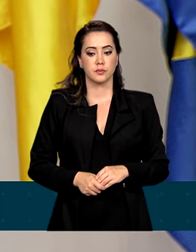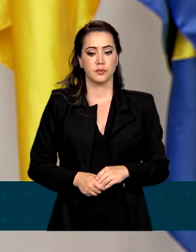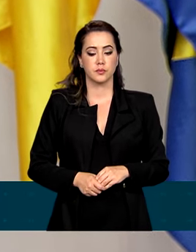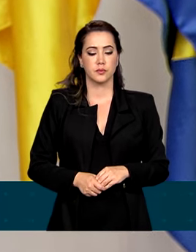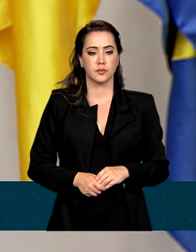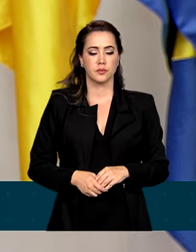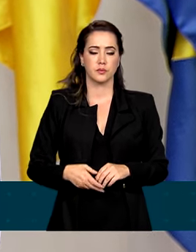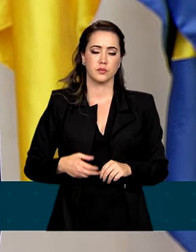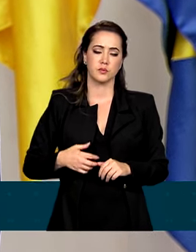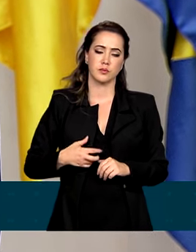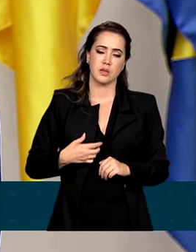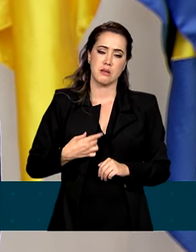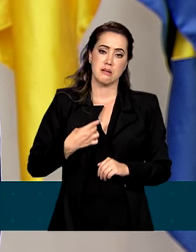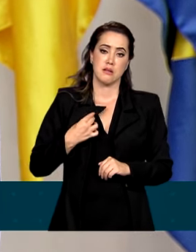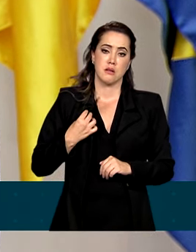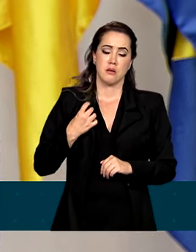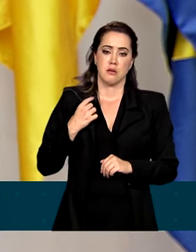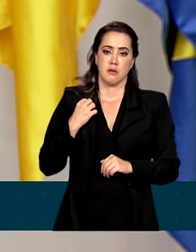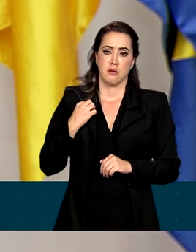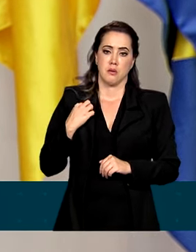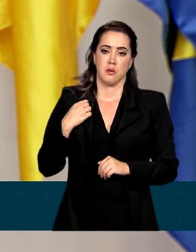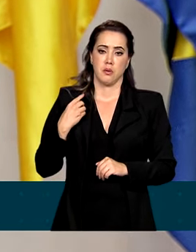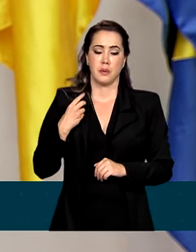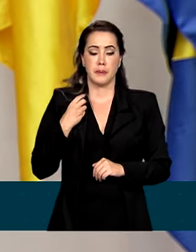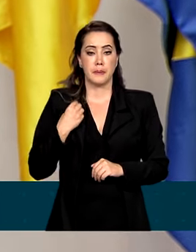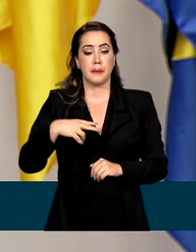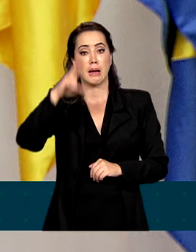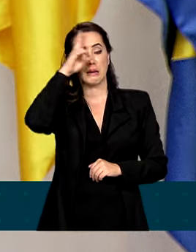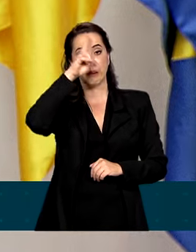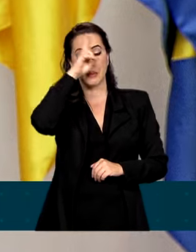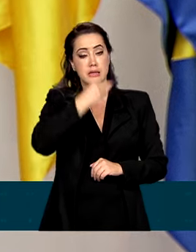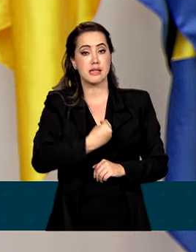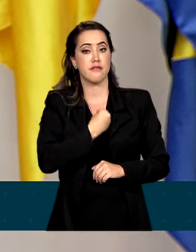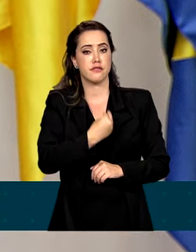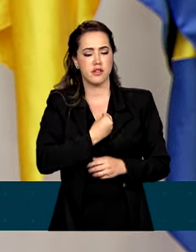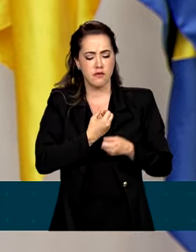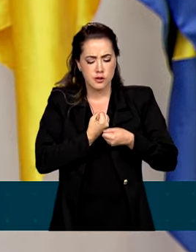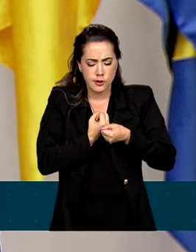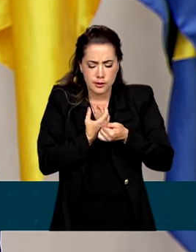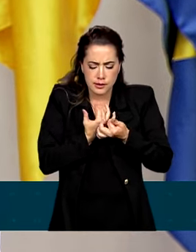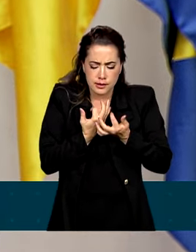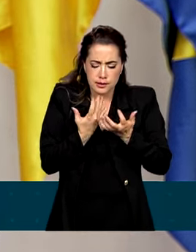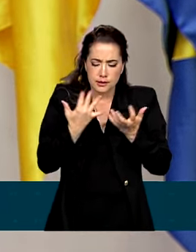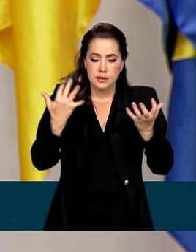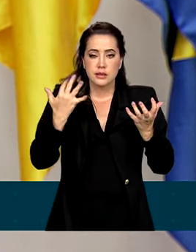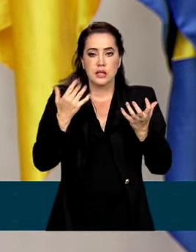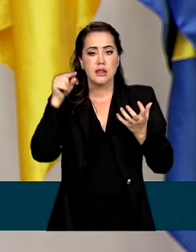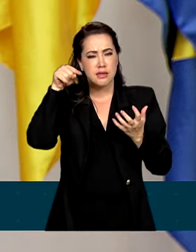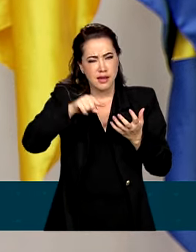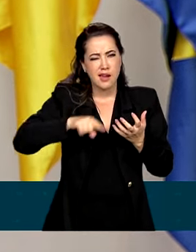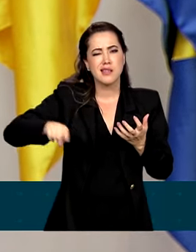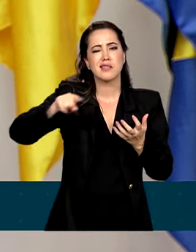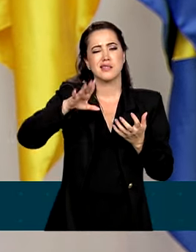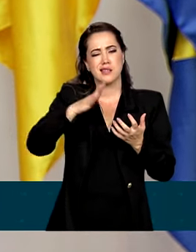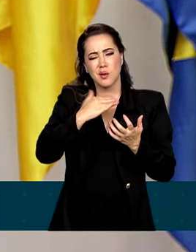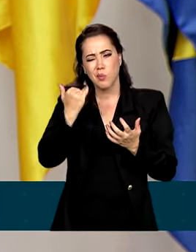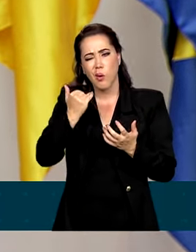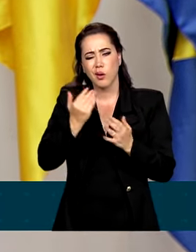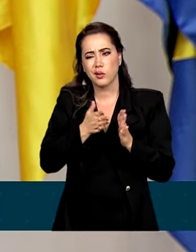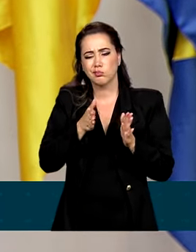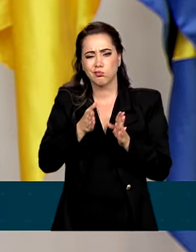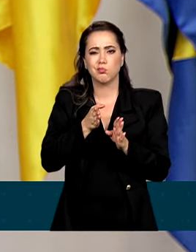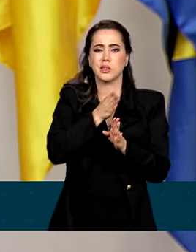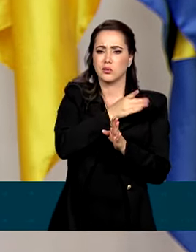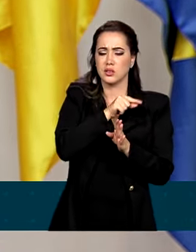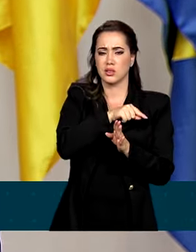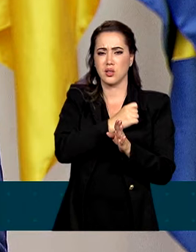A memória viva em brasa e fogo desses brasileiros e de tantos outros dão-me a